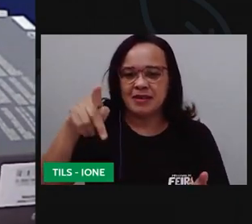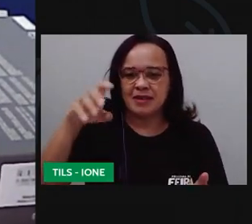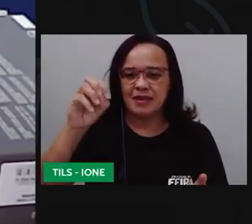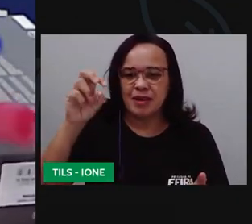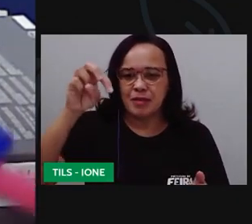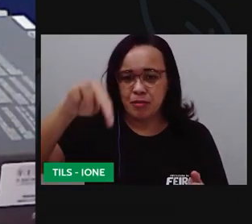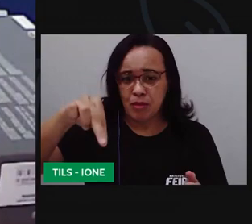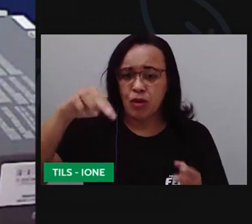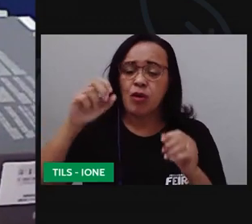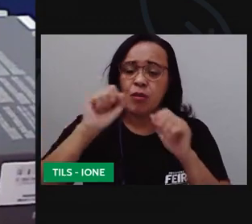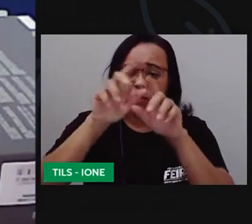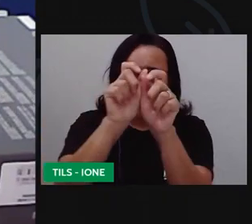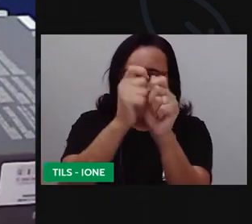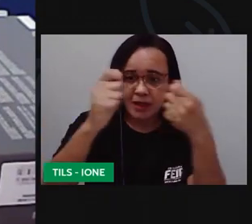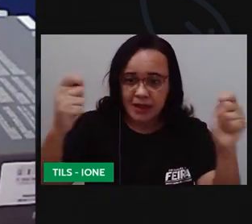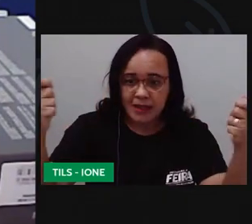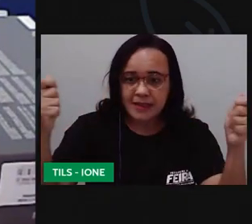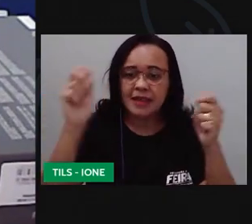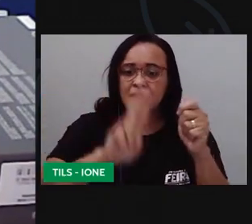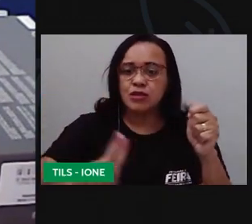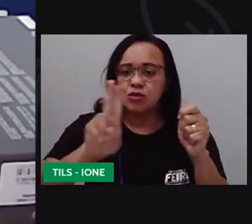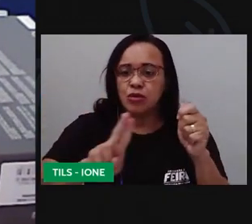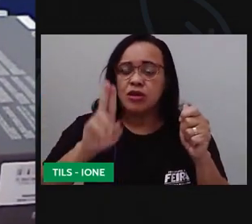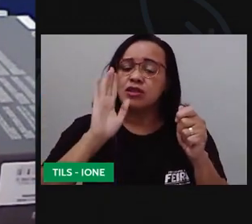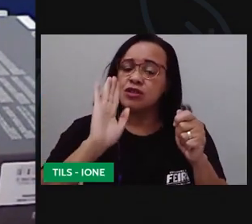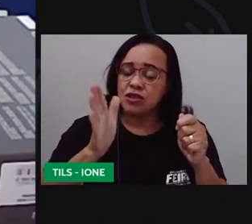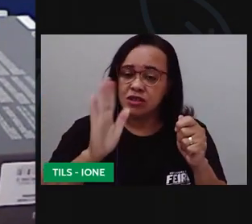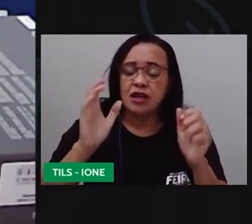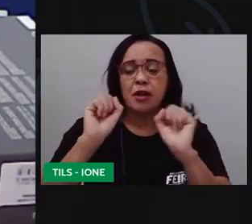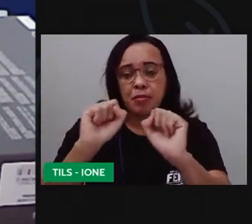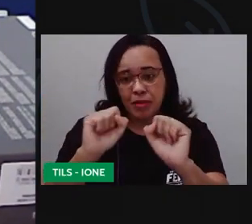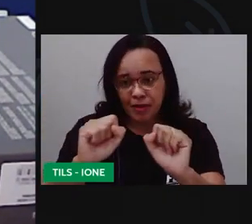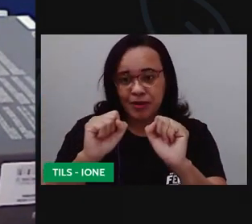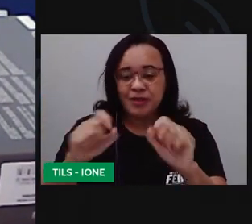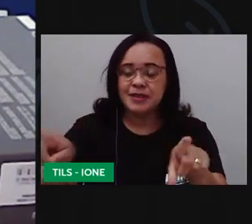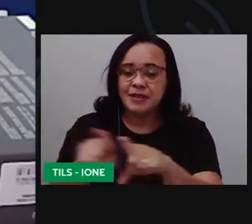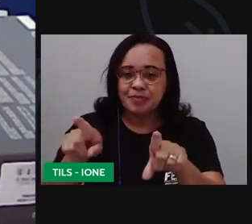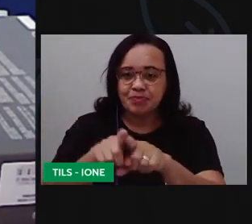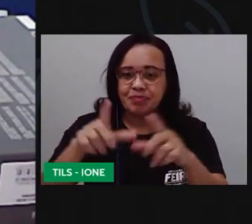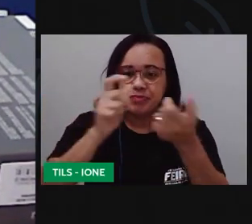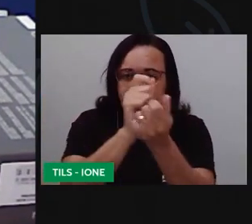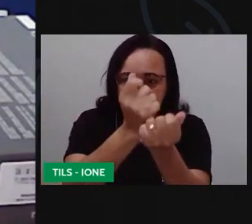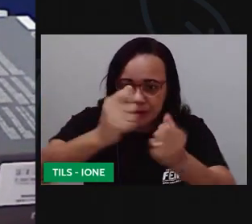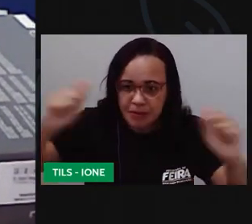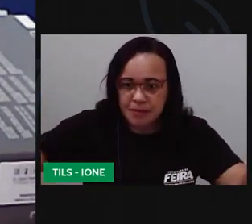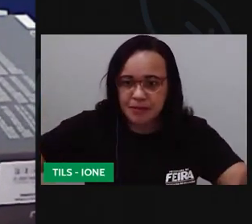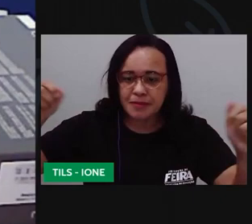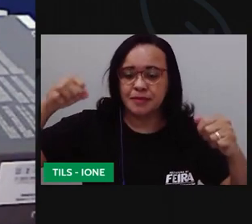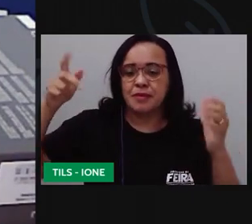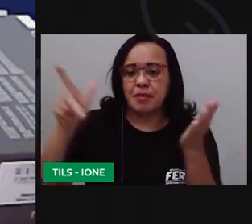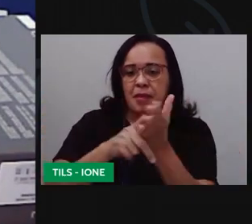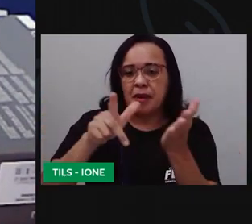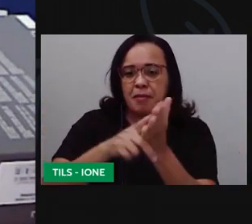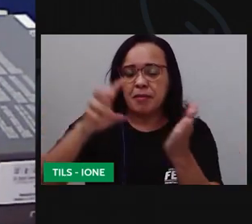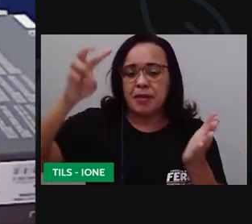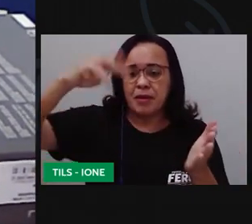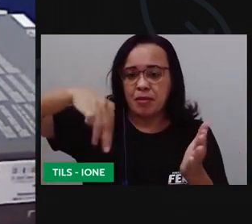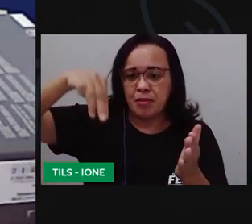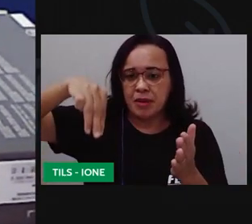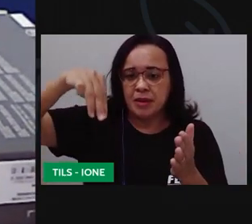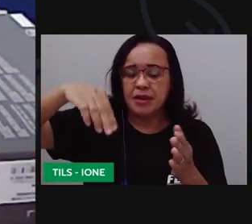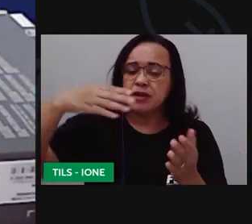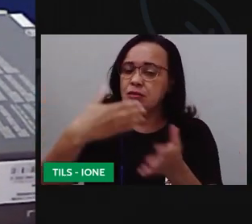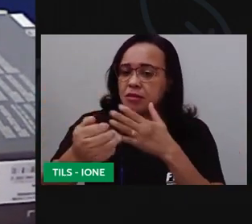cartolina que já tenha sido utilizada você pode utilizar papel metro qualquer um outro tipo de papel